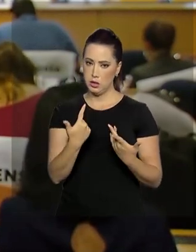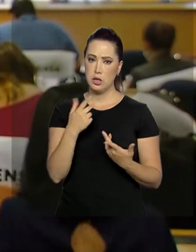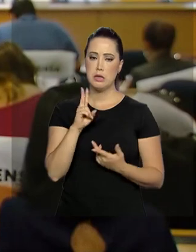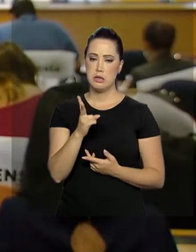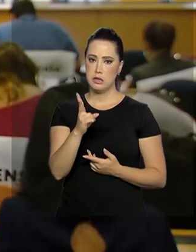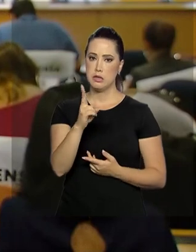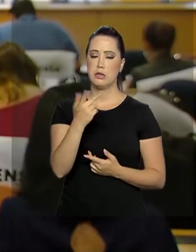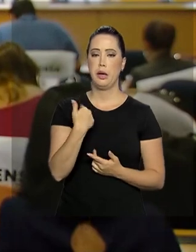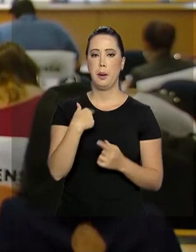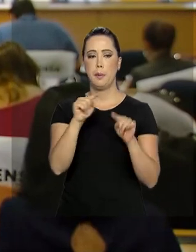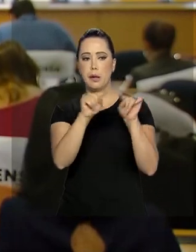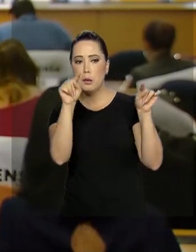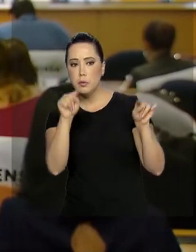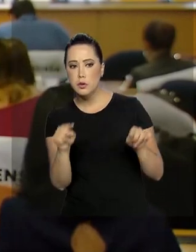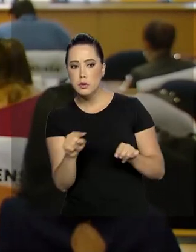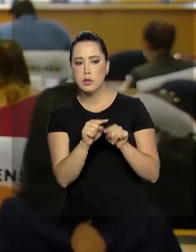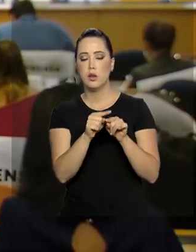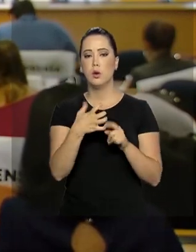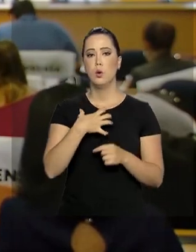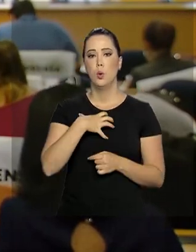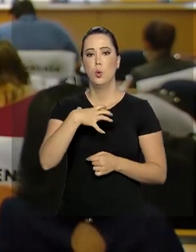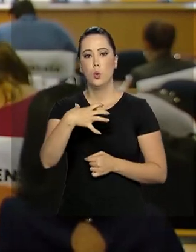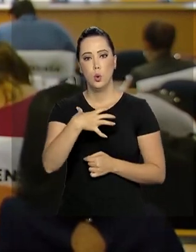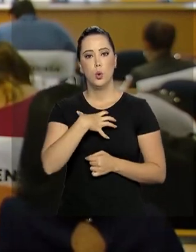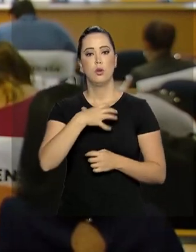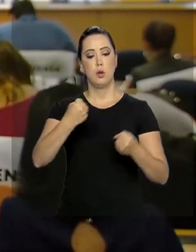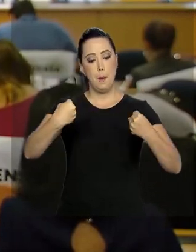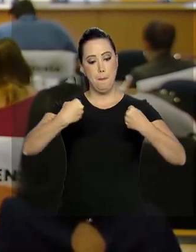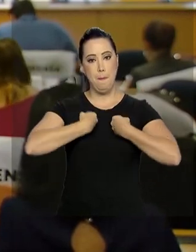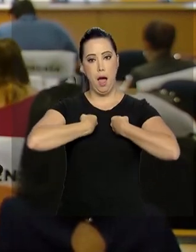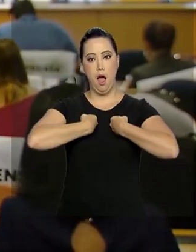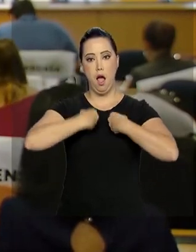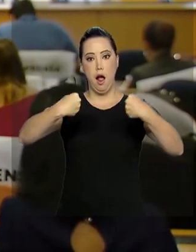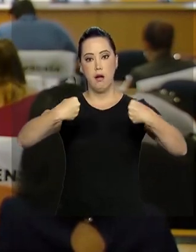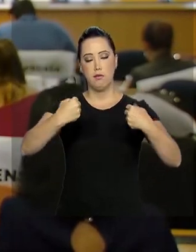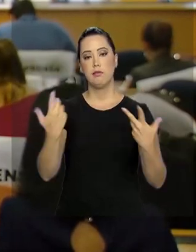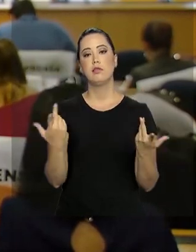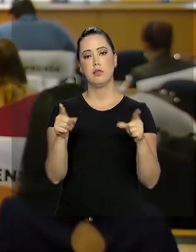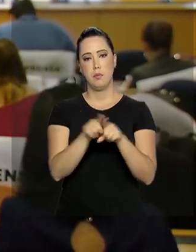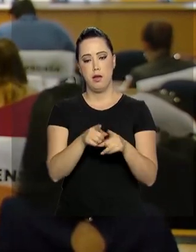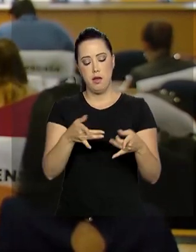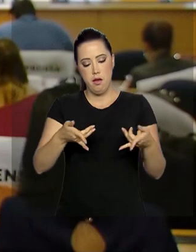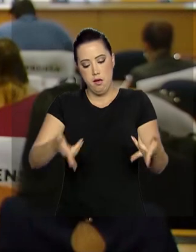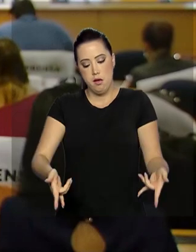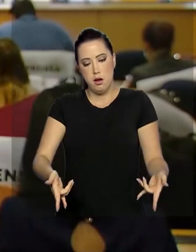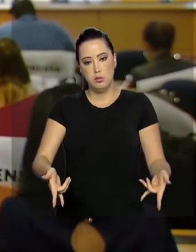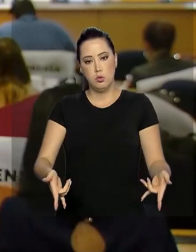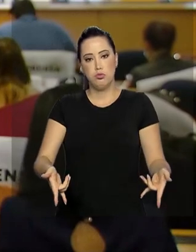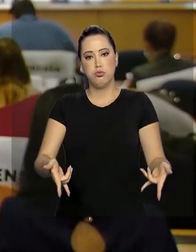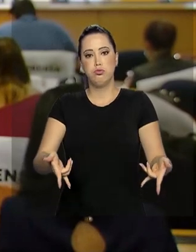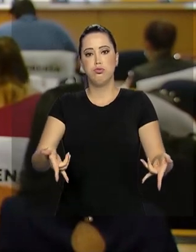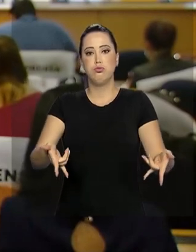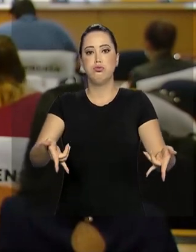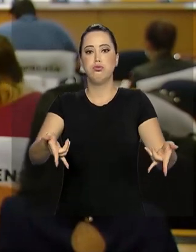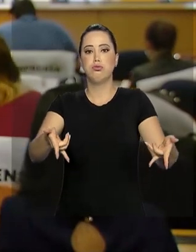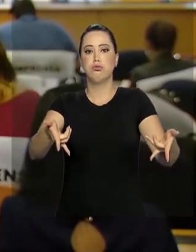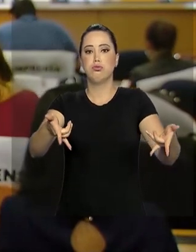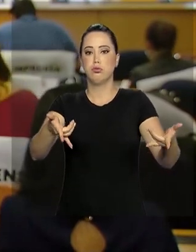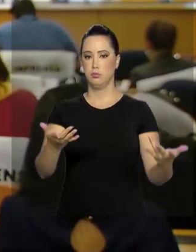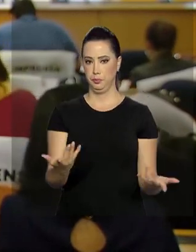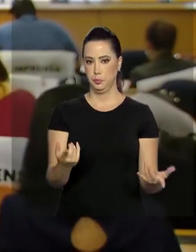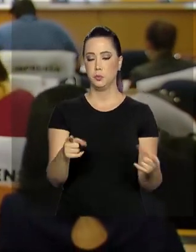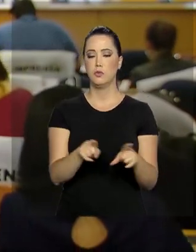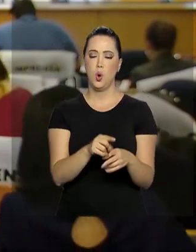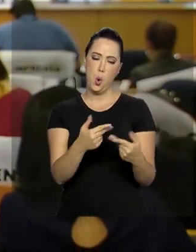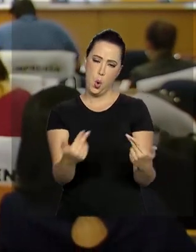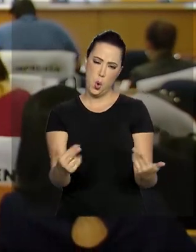kit monitores, ventilador pulmonar, desfibriladores e camas motorizadas, entre outros equipamentos. Também hoje foi publicada no Diário Oficial